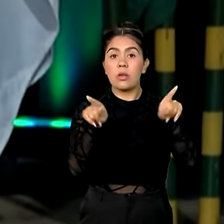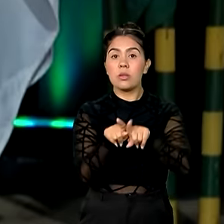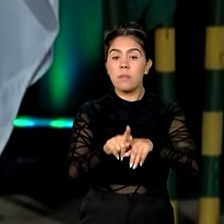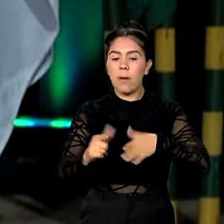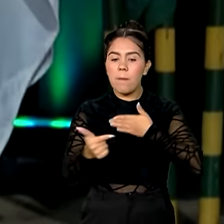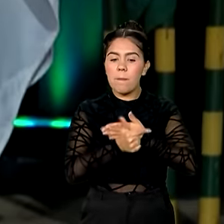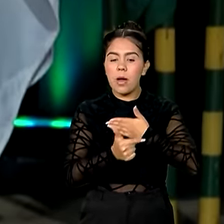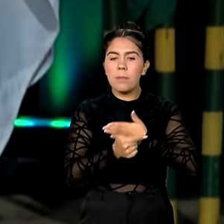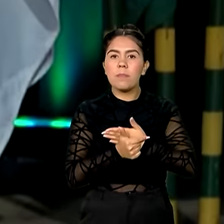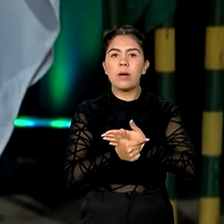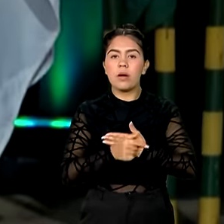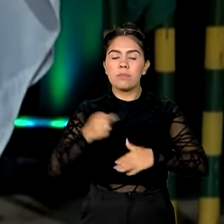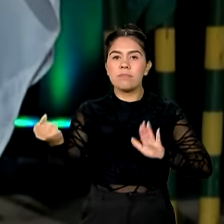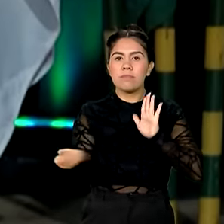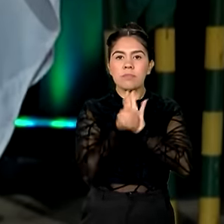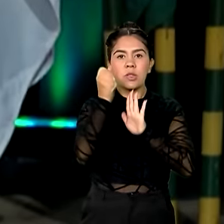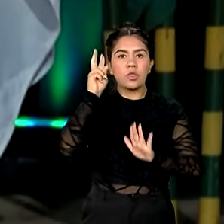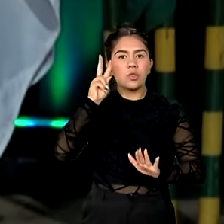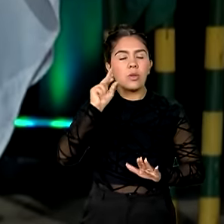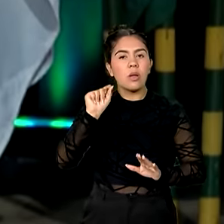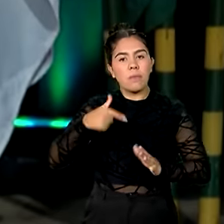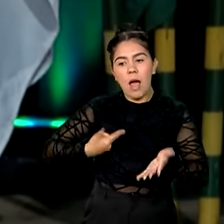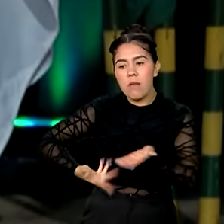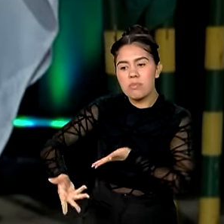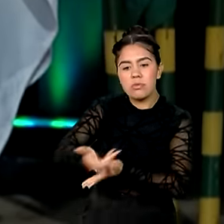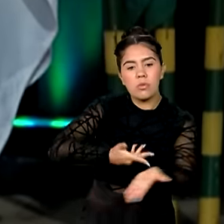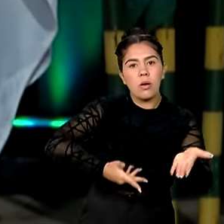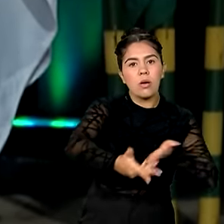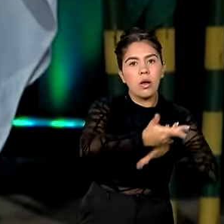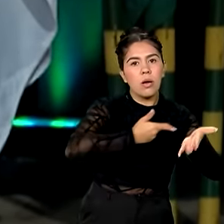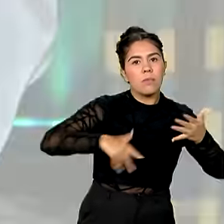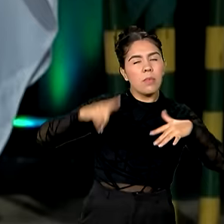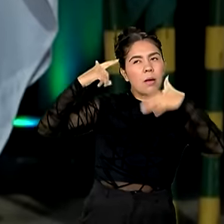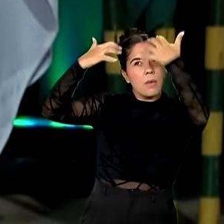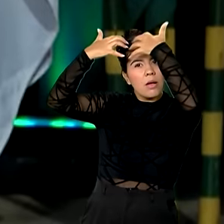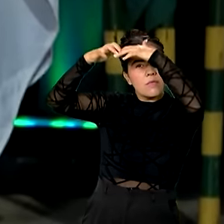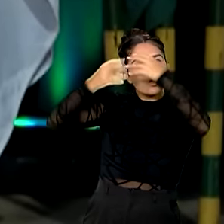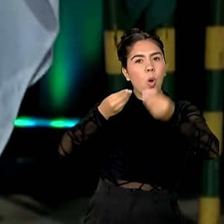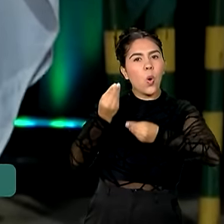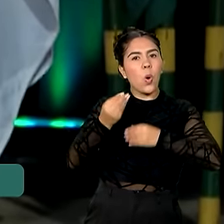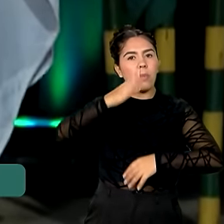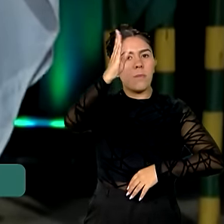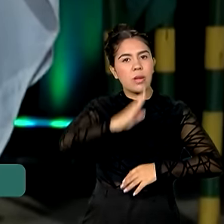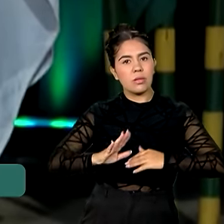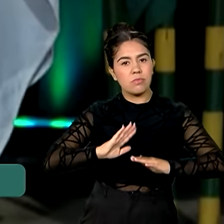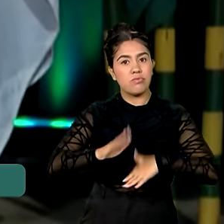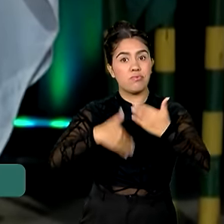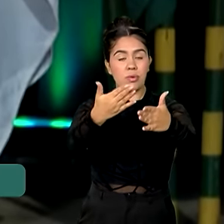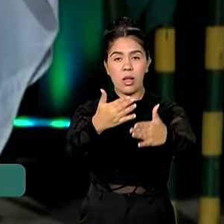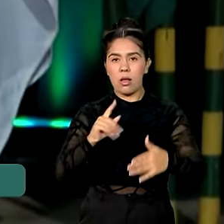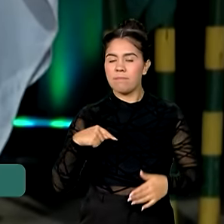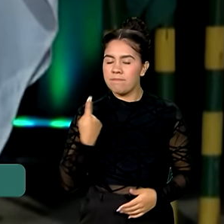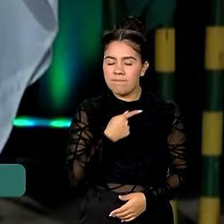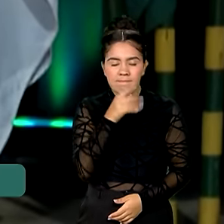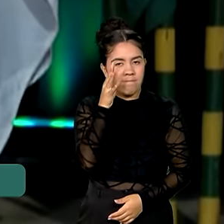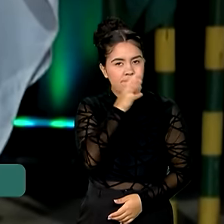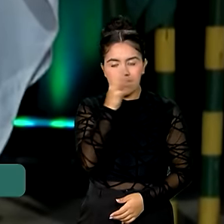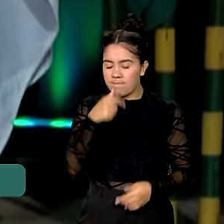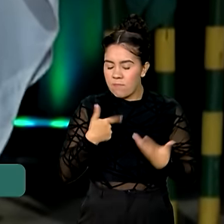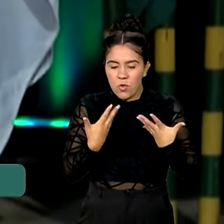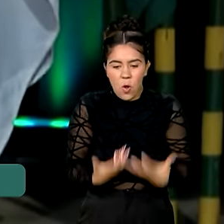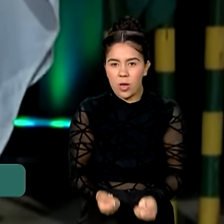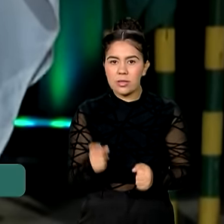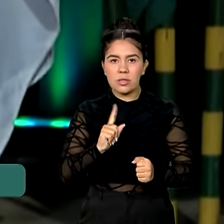histórica de colaborar e para a reflexão dos rumos do país. Nós não aceitamos esse papel